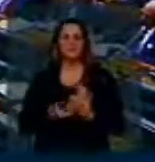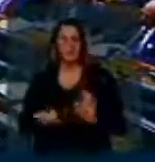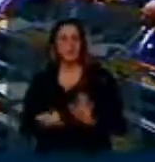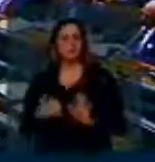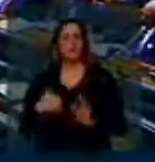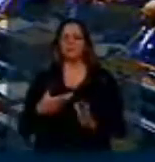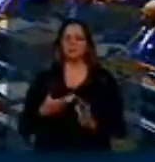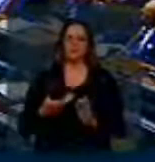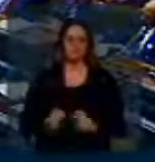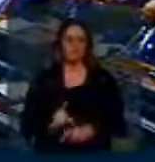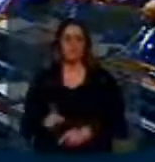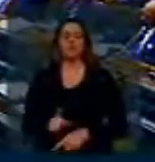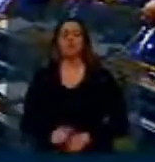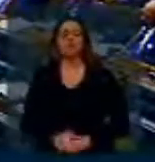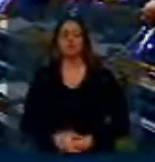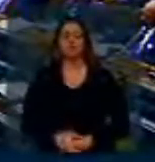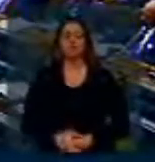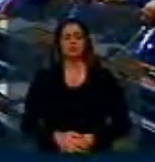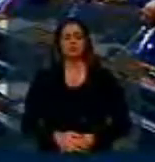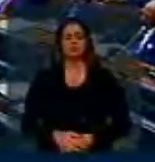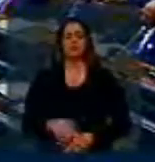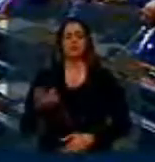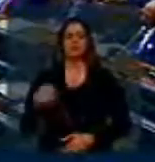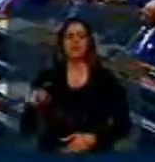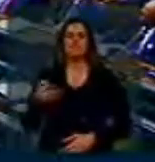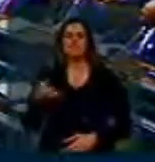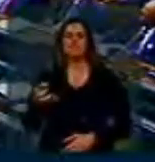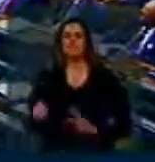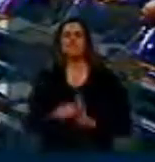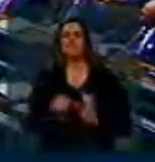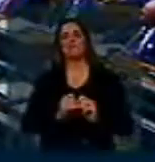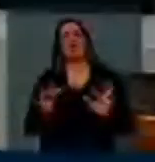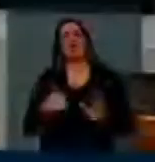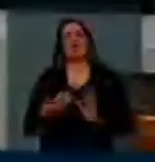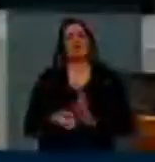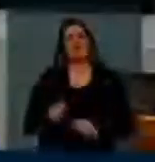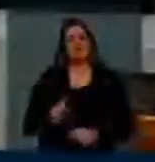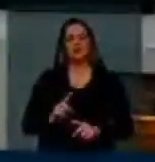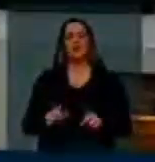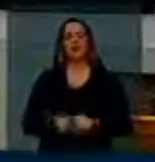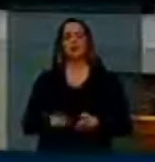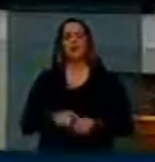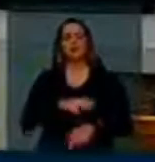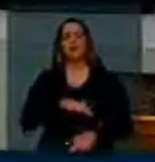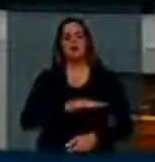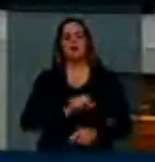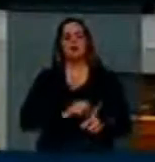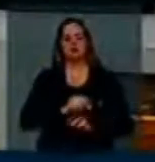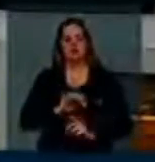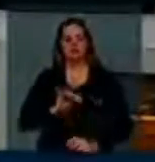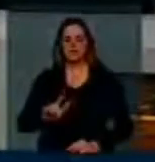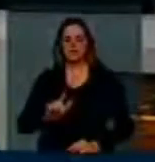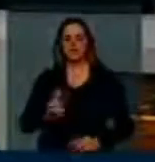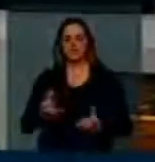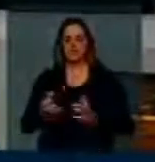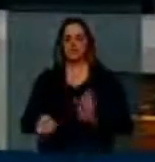Queriam que explicitasse a notificação retirada, eu recusei. De outro lado, havia da sociedade civil o desejo de implementar a ordem judicial